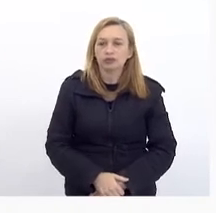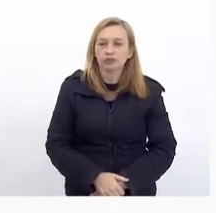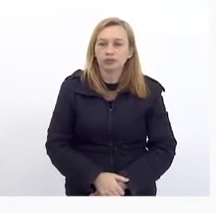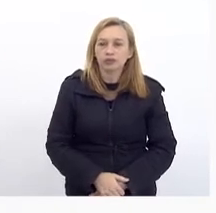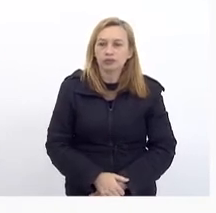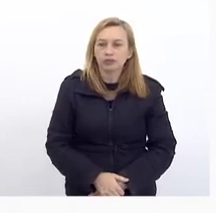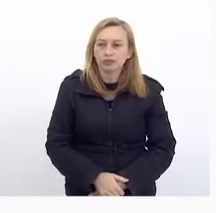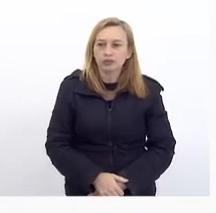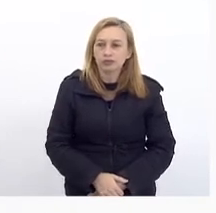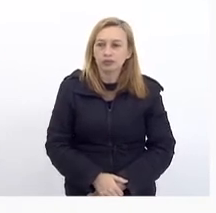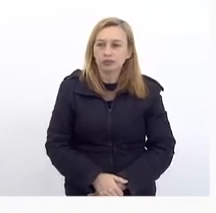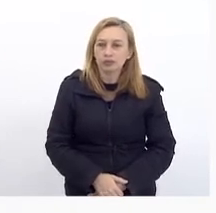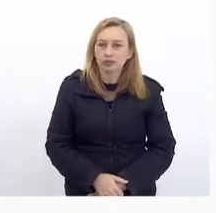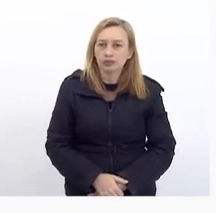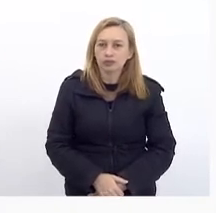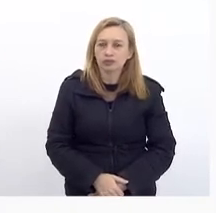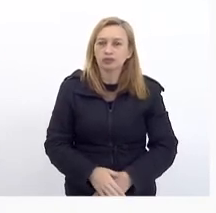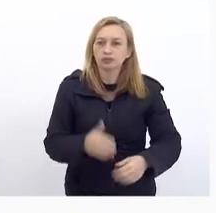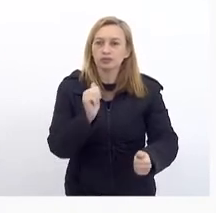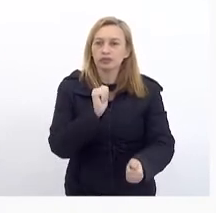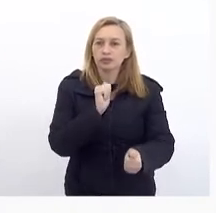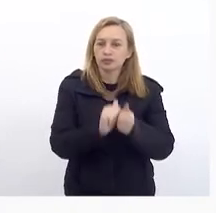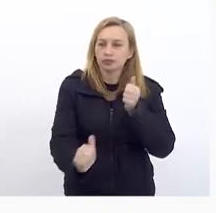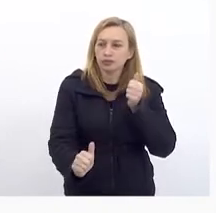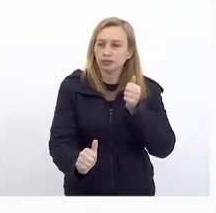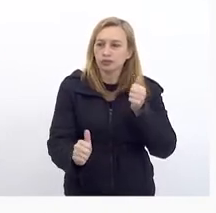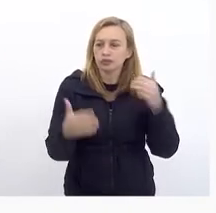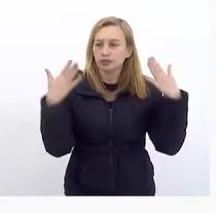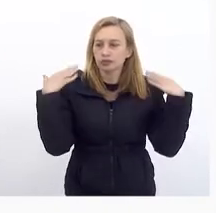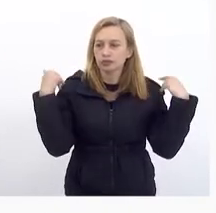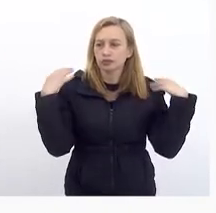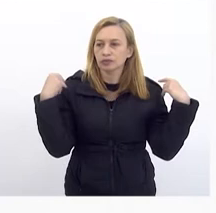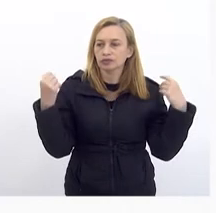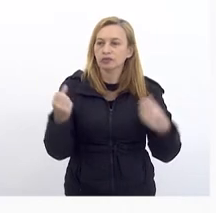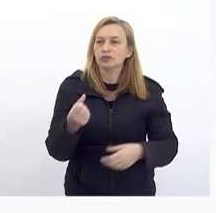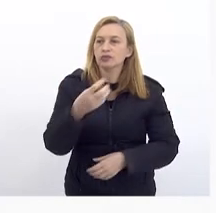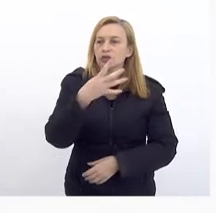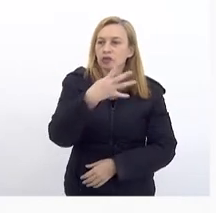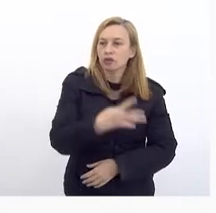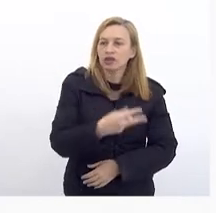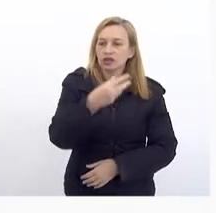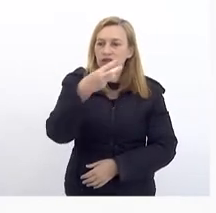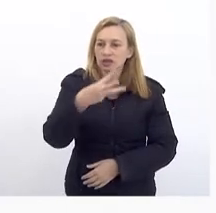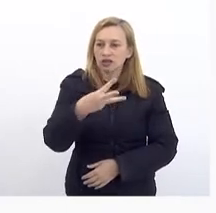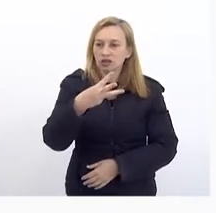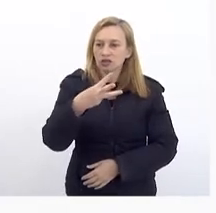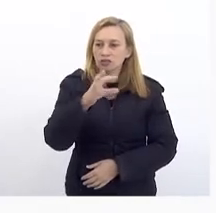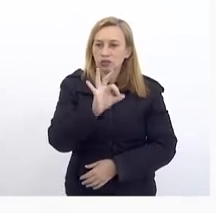E a parte De esporte E lazer Com aumento De 43%